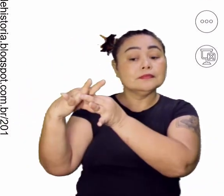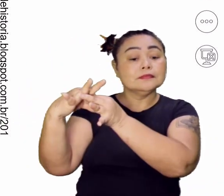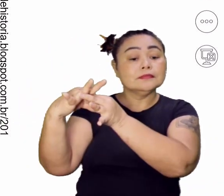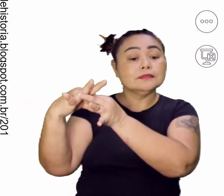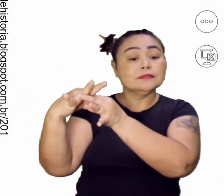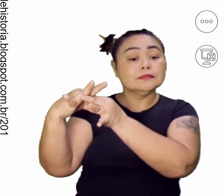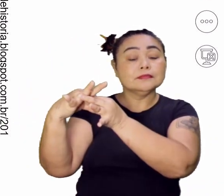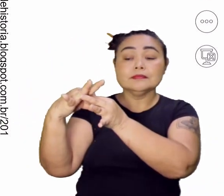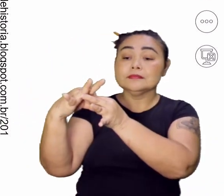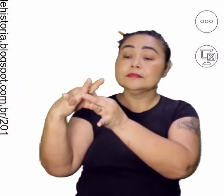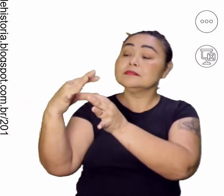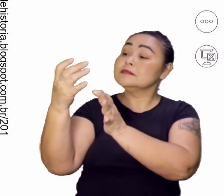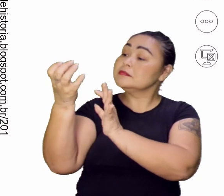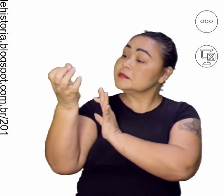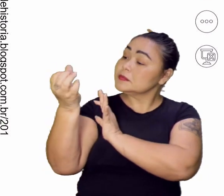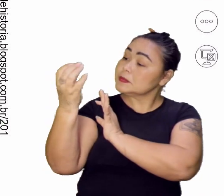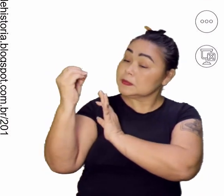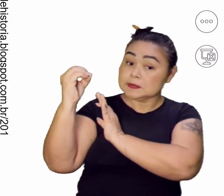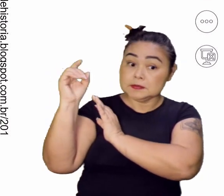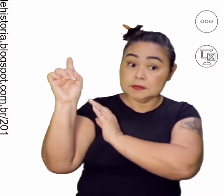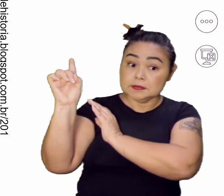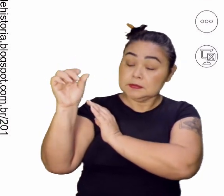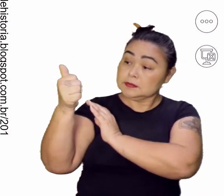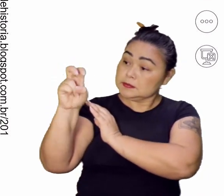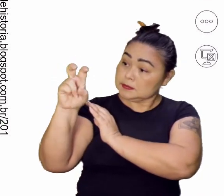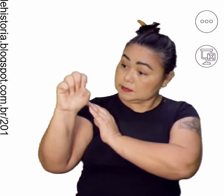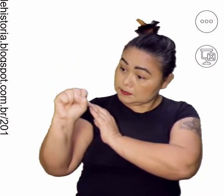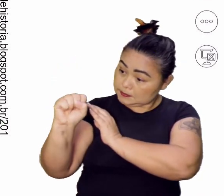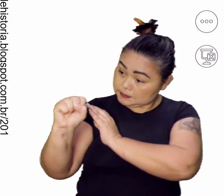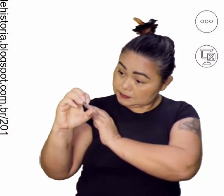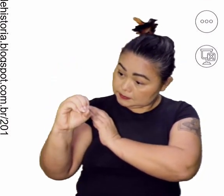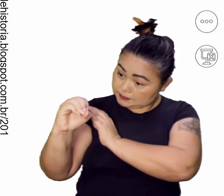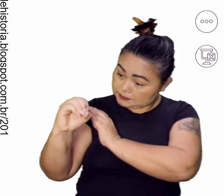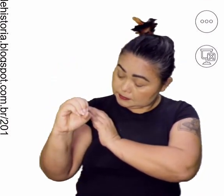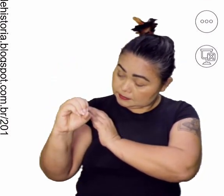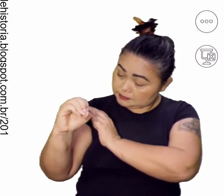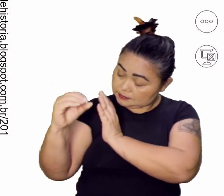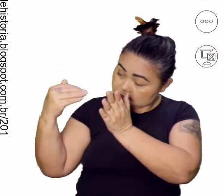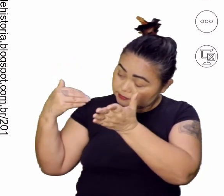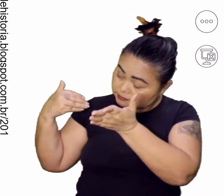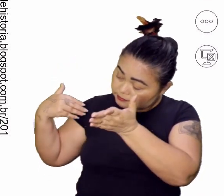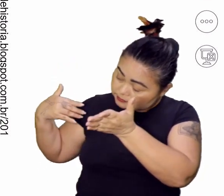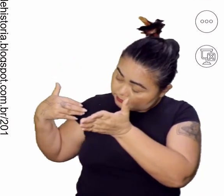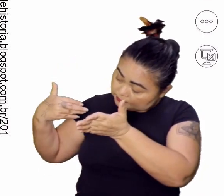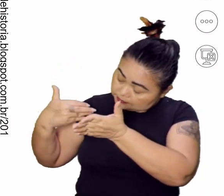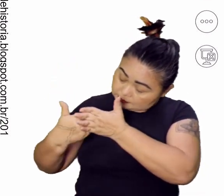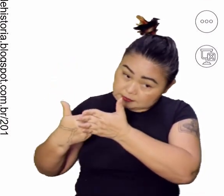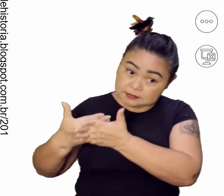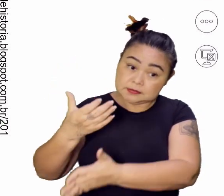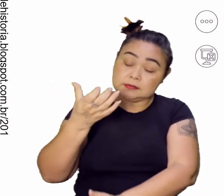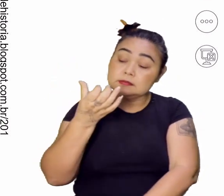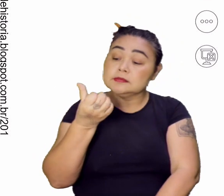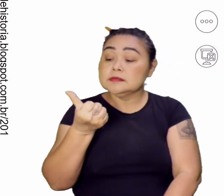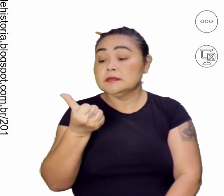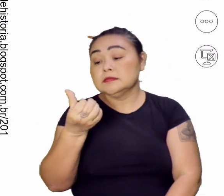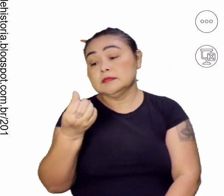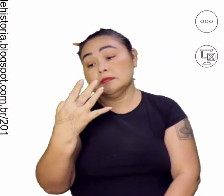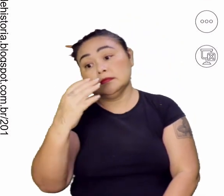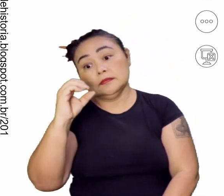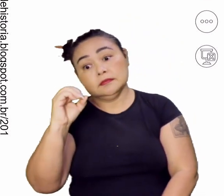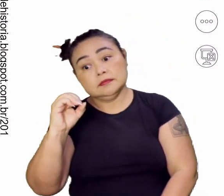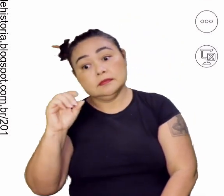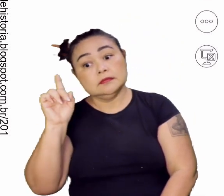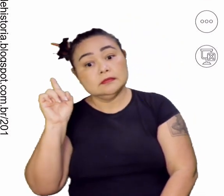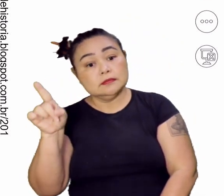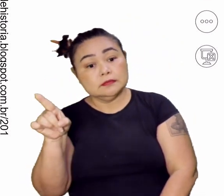60 anos, aqui ó, 1580 a 1640. Foi isso?